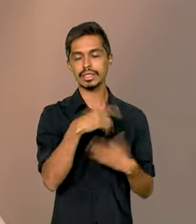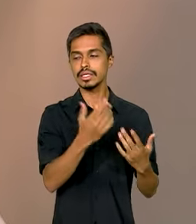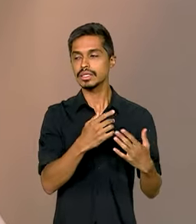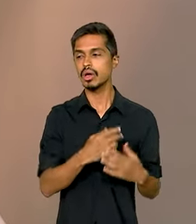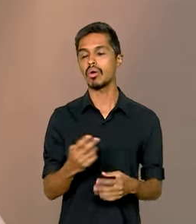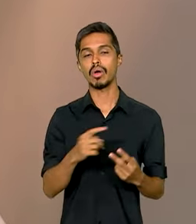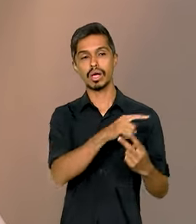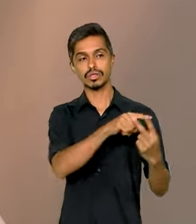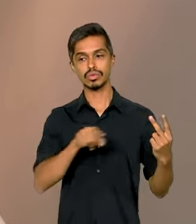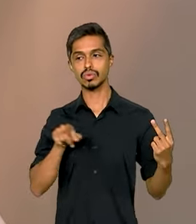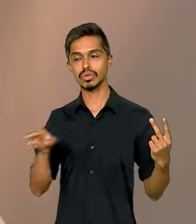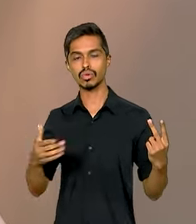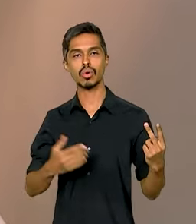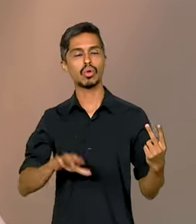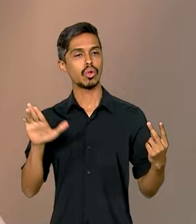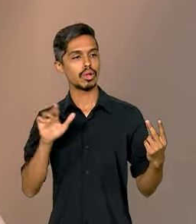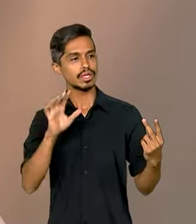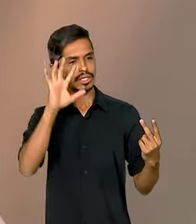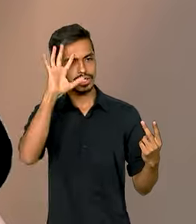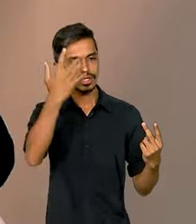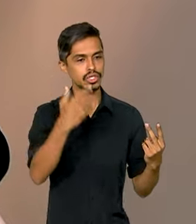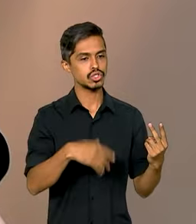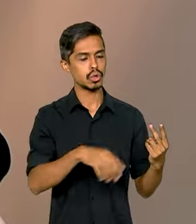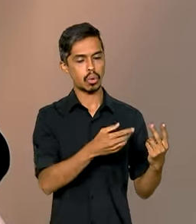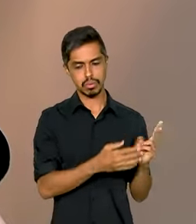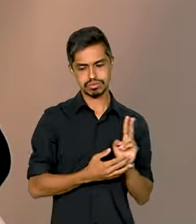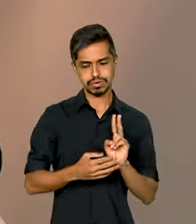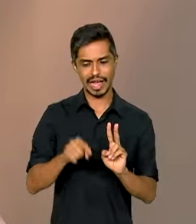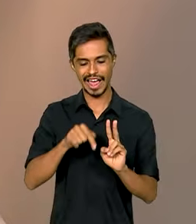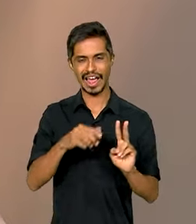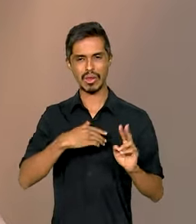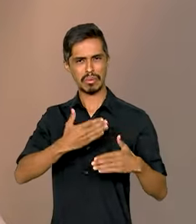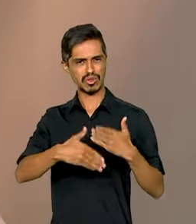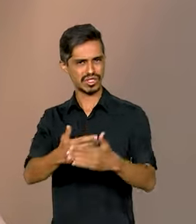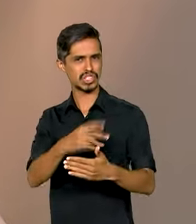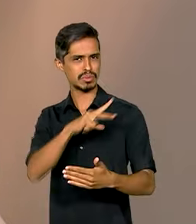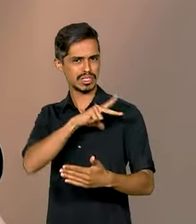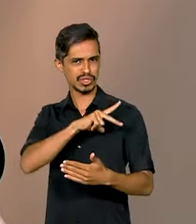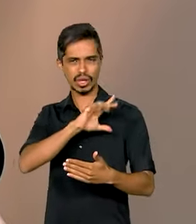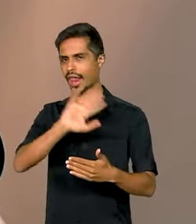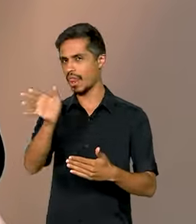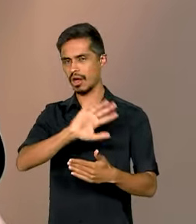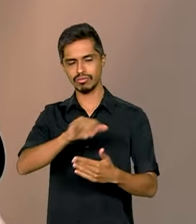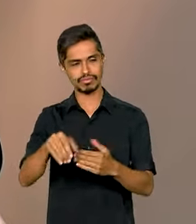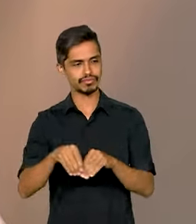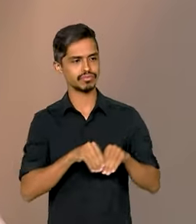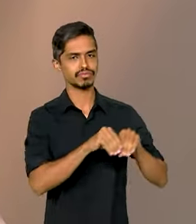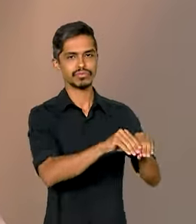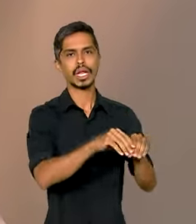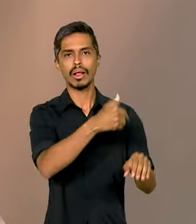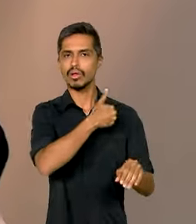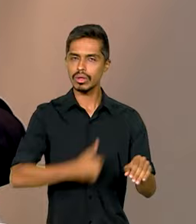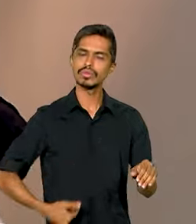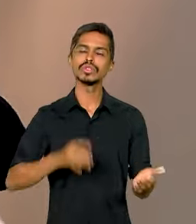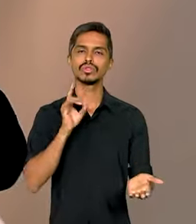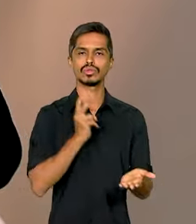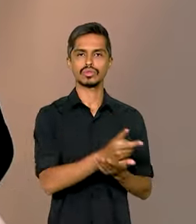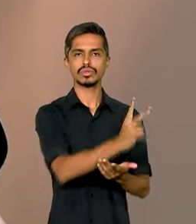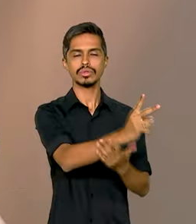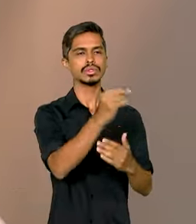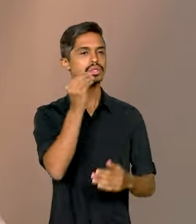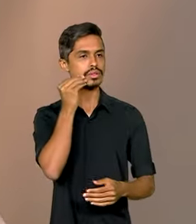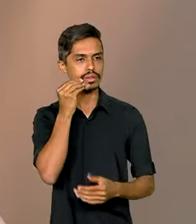governo, foram retiradas do plano de privatização e estão passando aí para um novo momento de retomada de